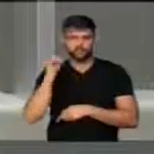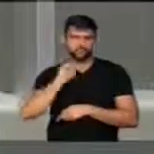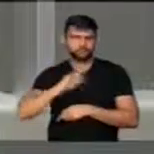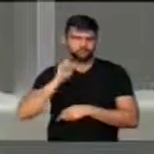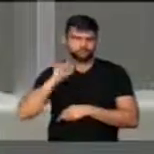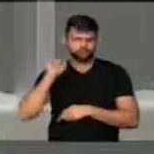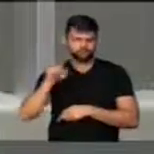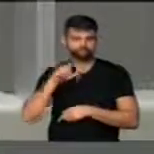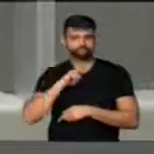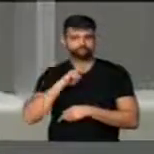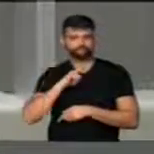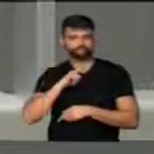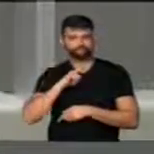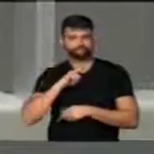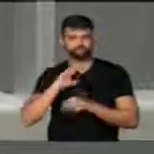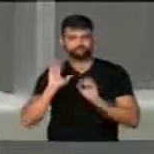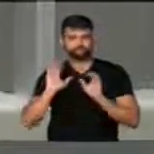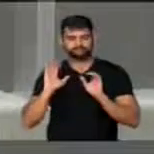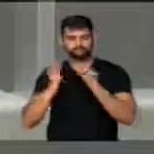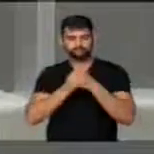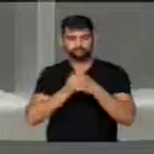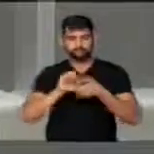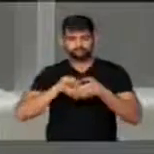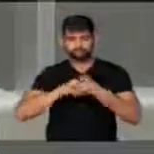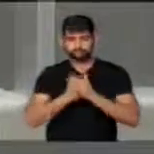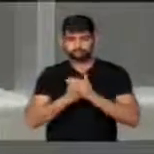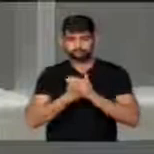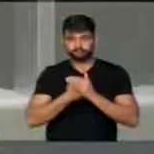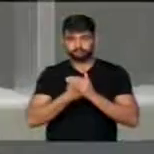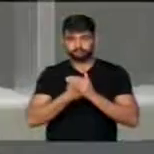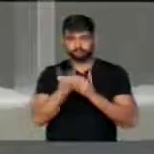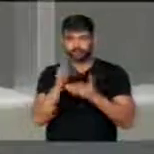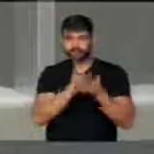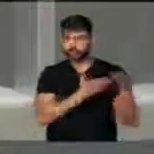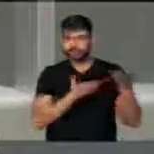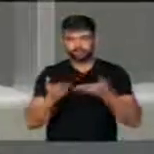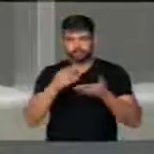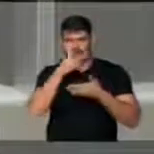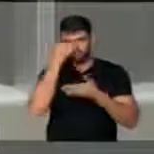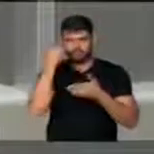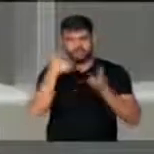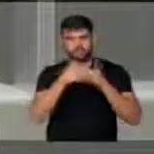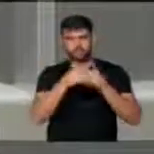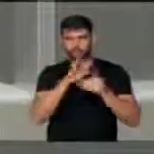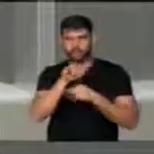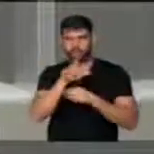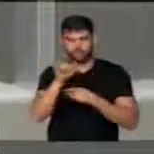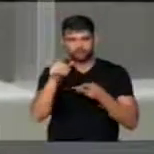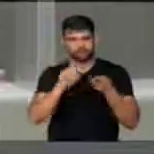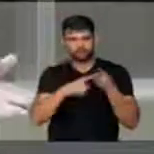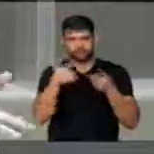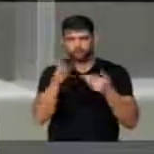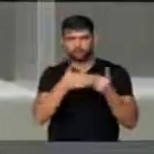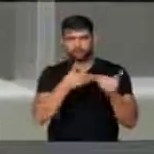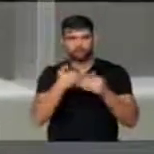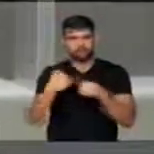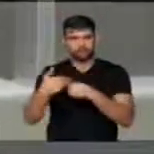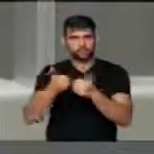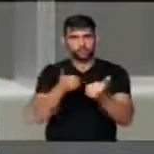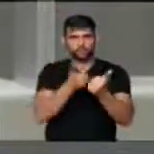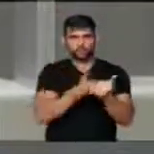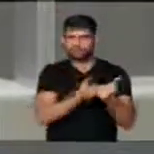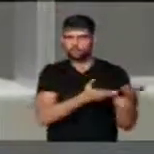Gerais, fecharam-se as portas, não recebem pacientes nem de Uberlândia e nem da região.